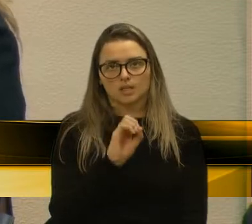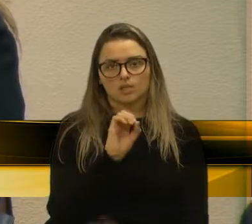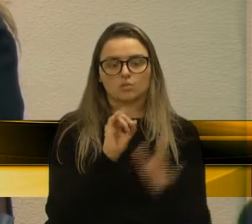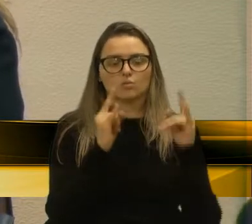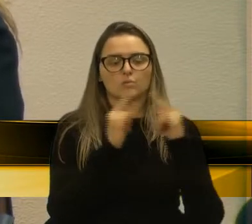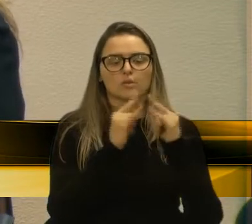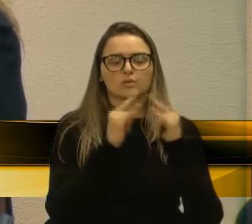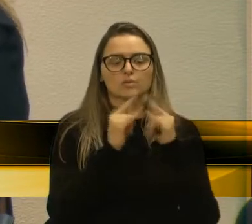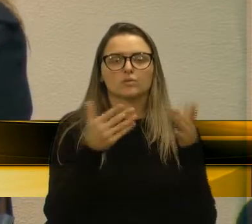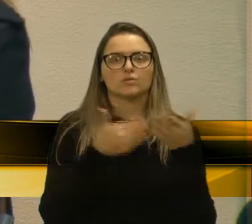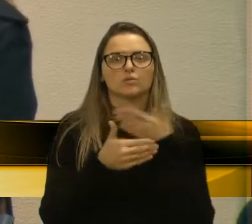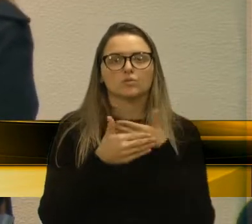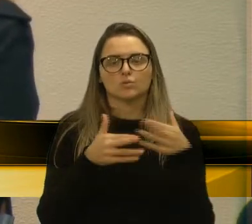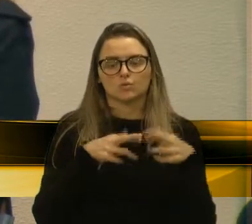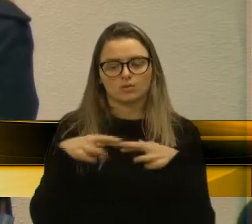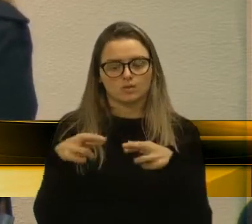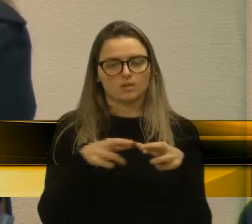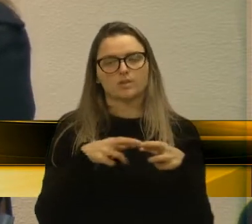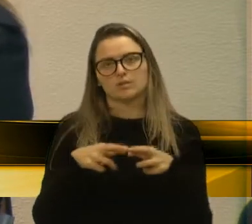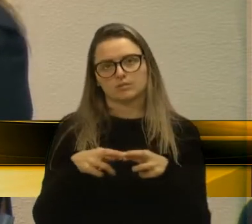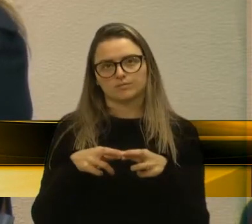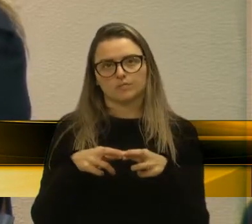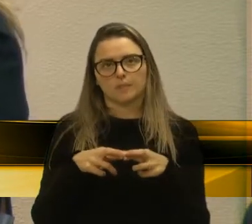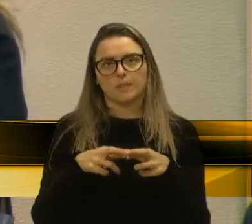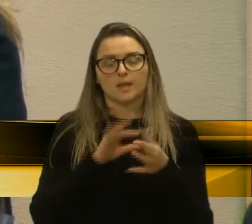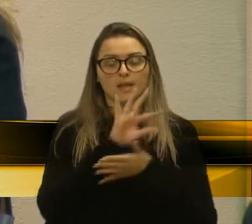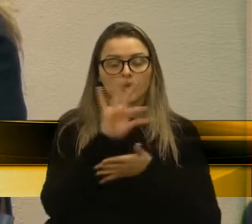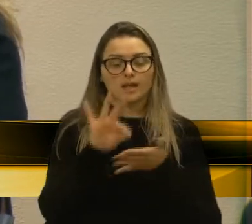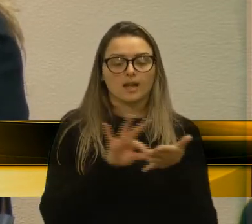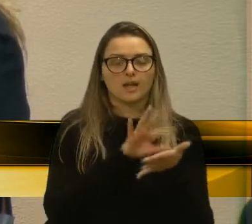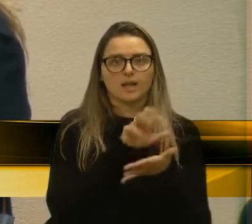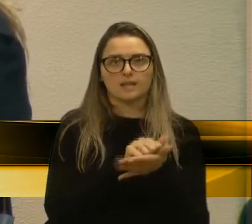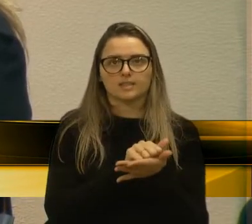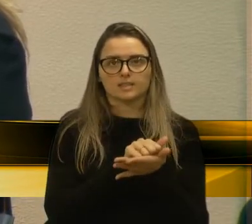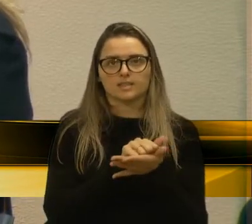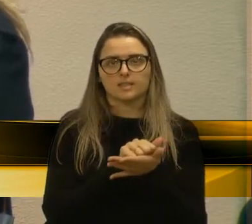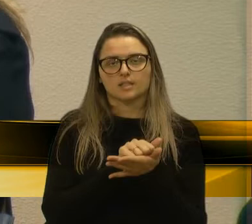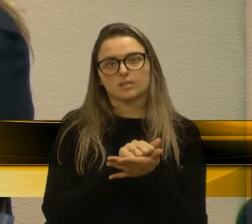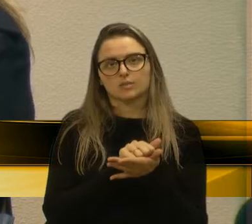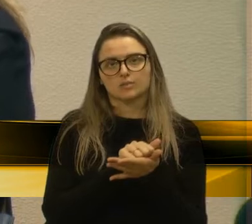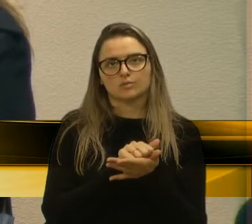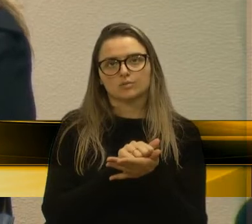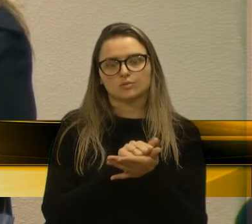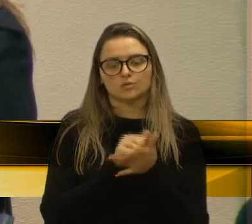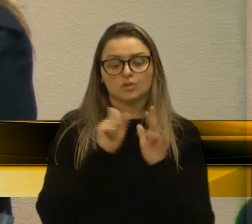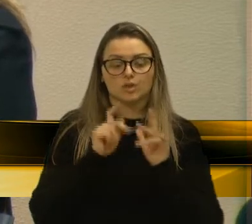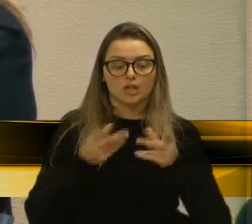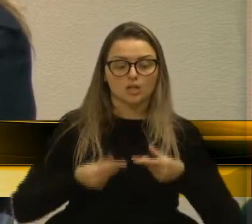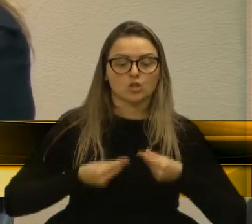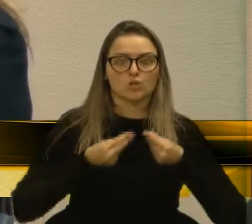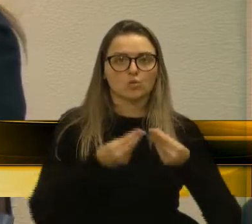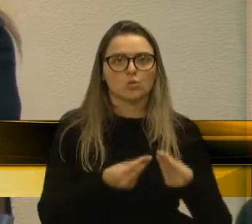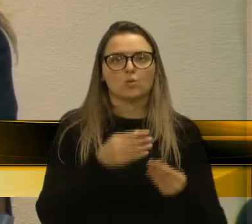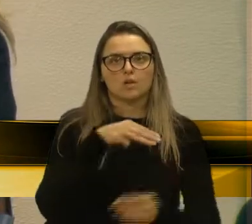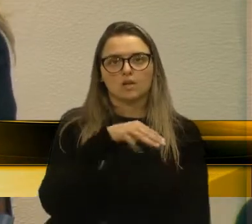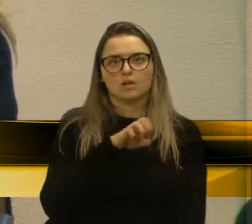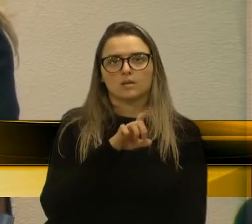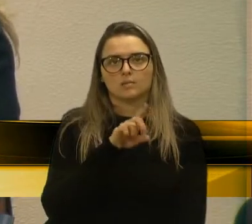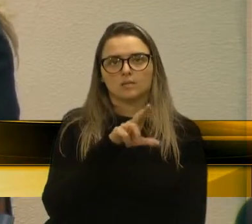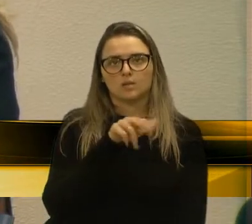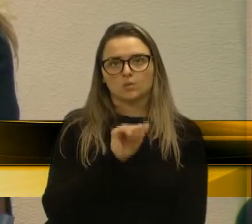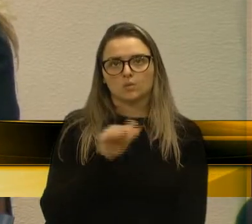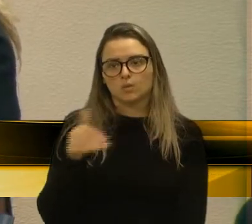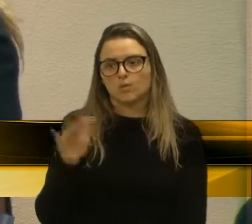regional. Então, o cadastro de doadores de medula, quando ocorre algum concurso